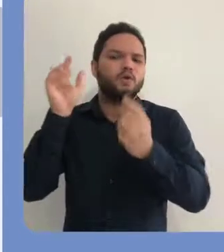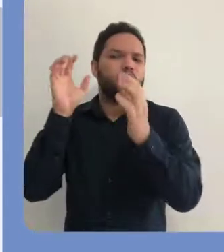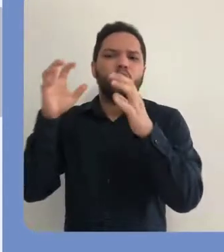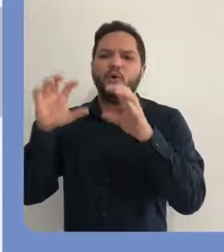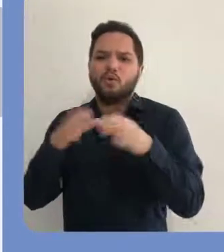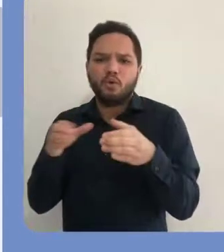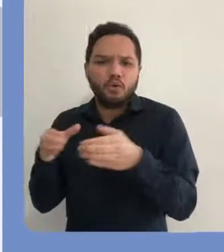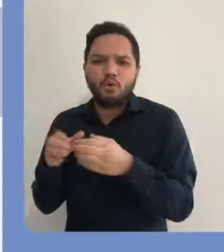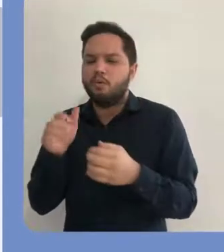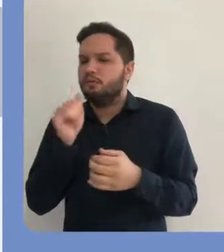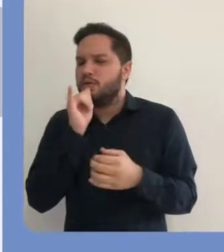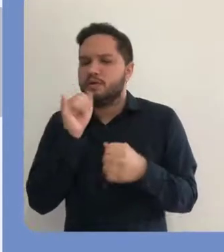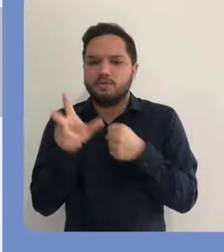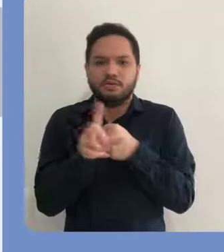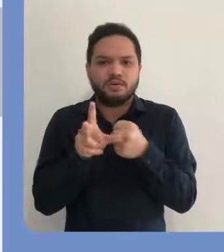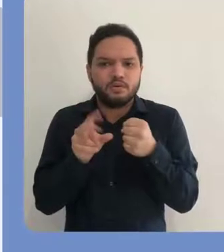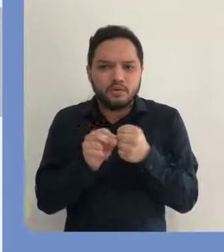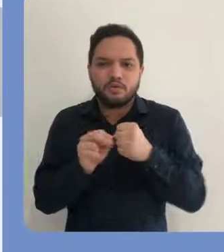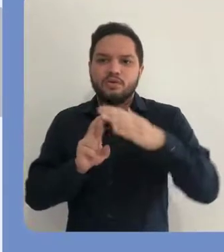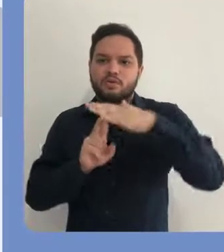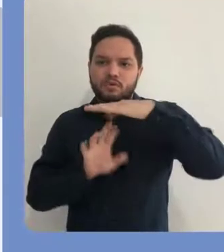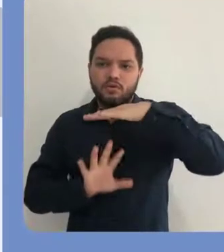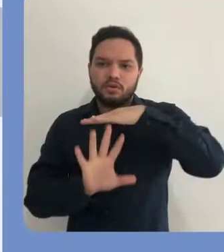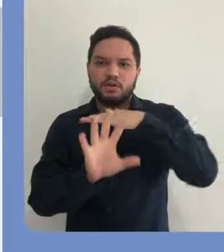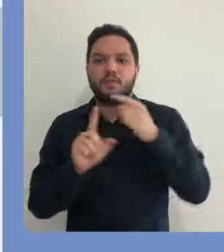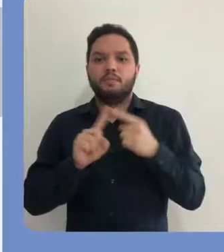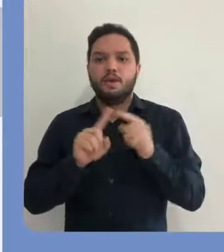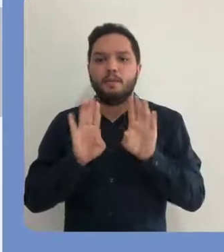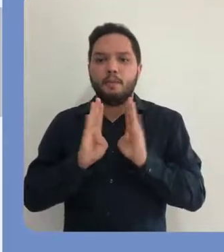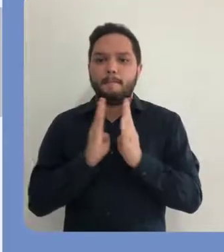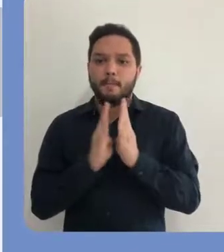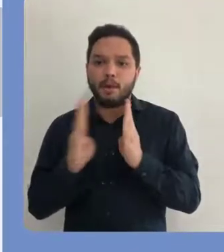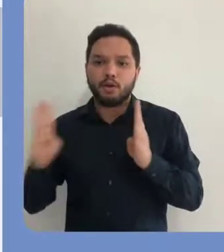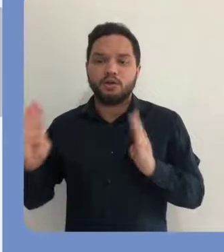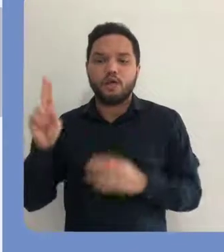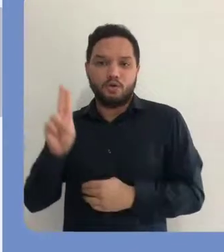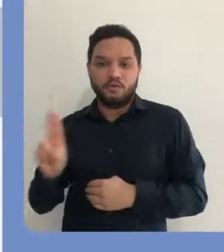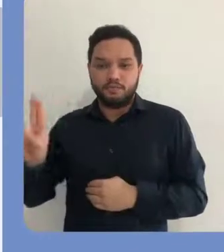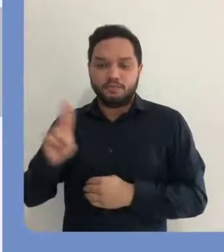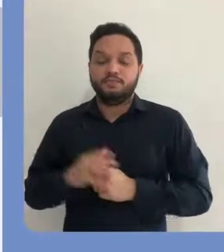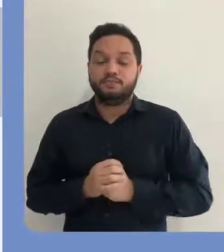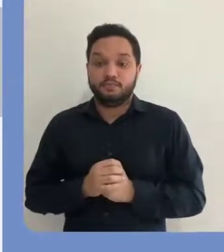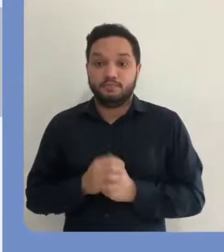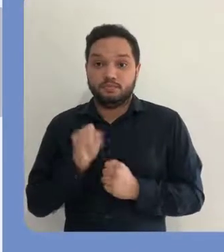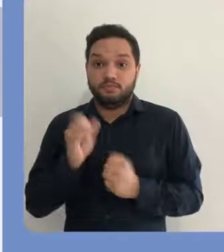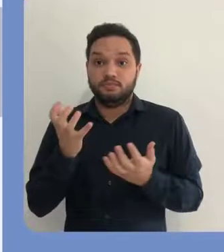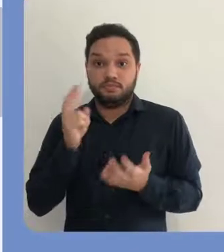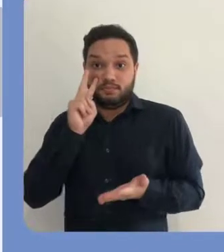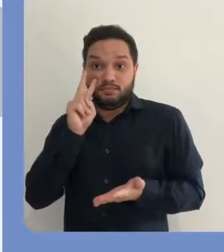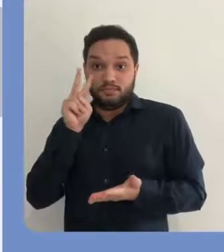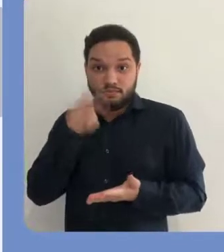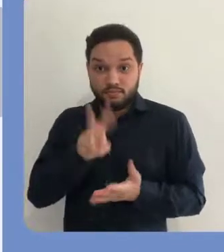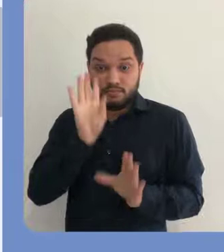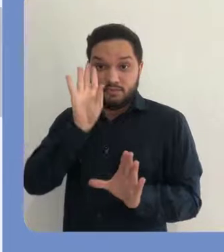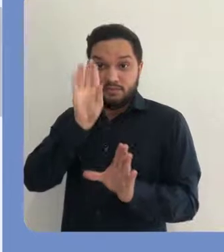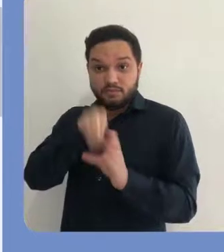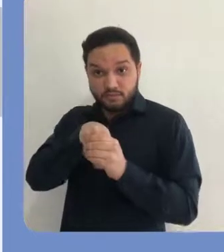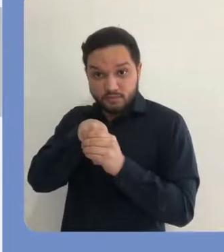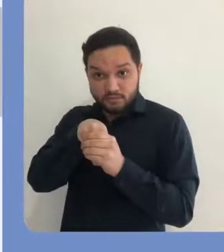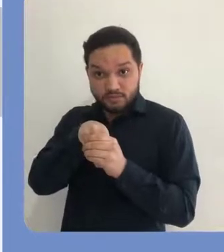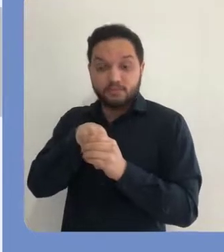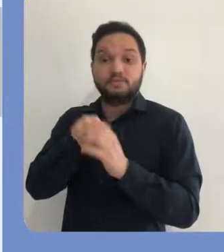centros e também em outras organizações da universidade, como gabinetes de reitoria e biblioteca universitária.